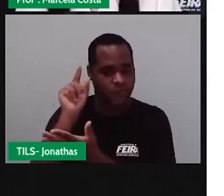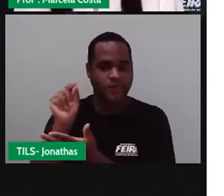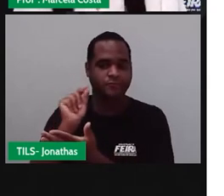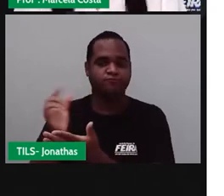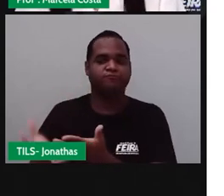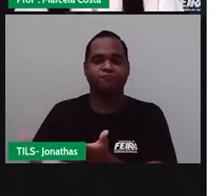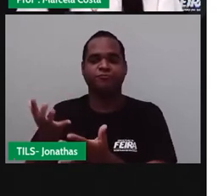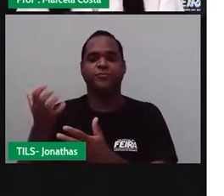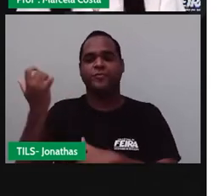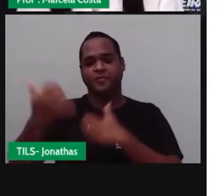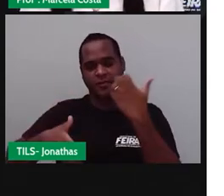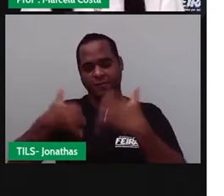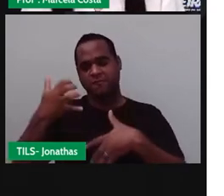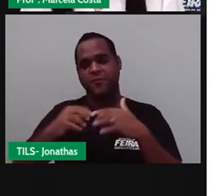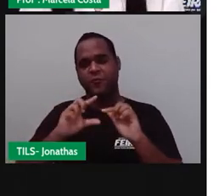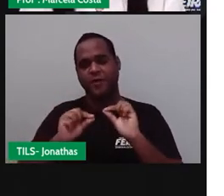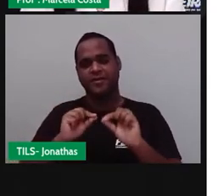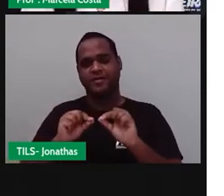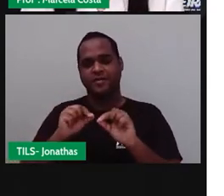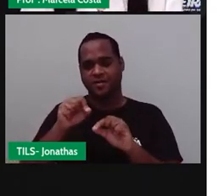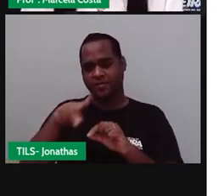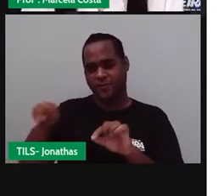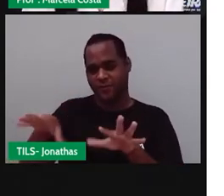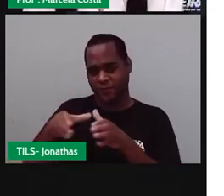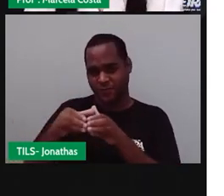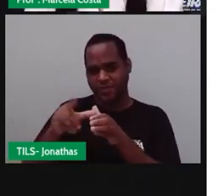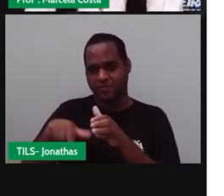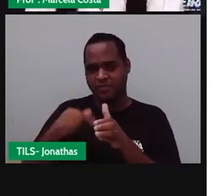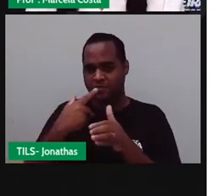e compartilhar aí com a própria turma. Tá?